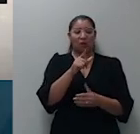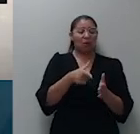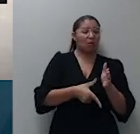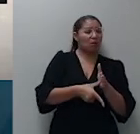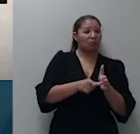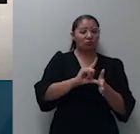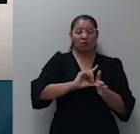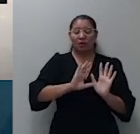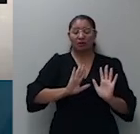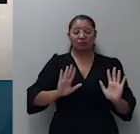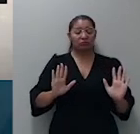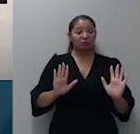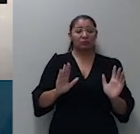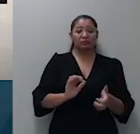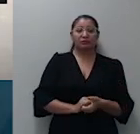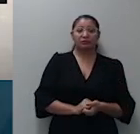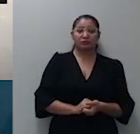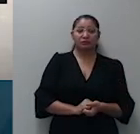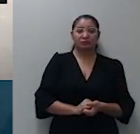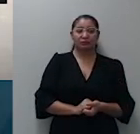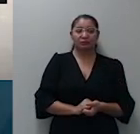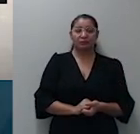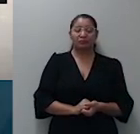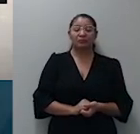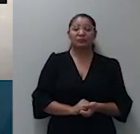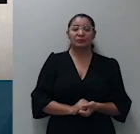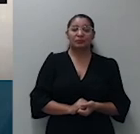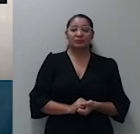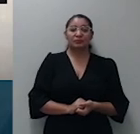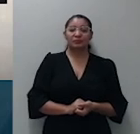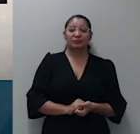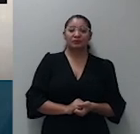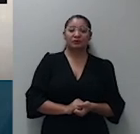já se acham apontados. Obrigado.